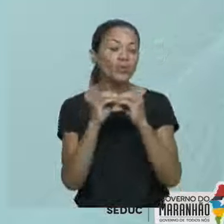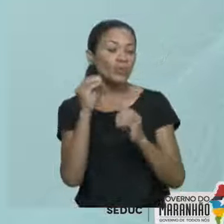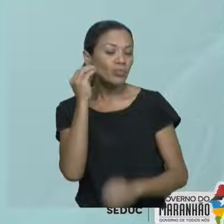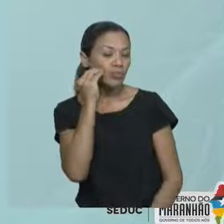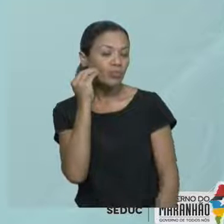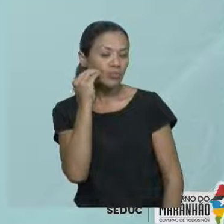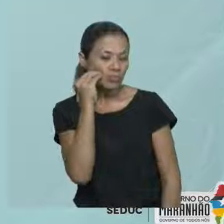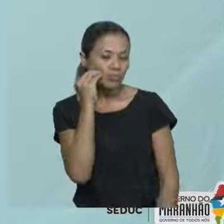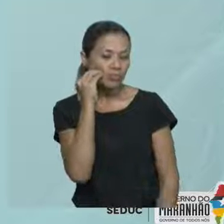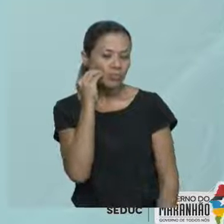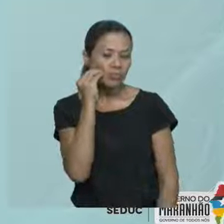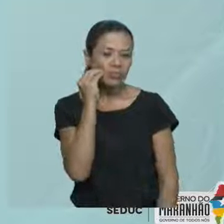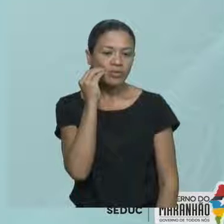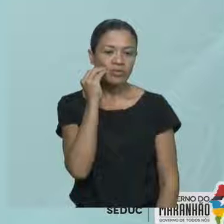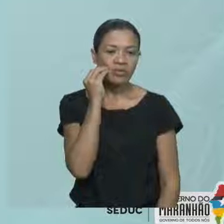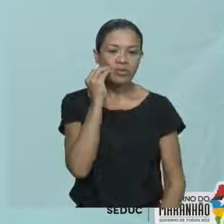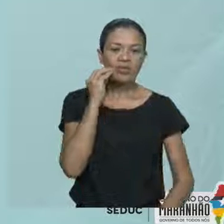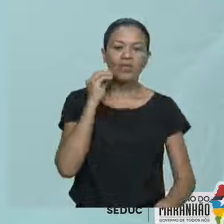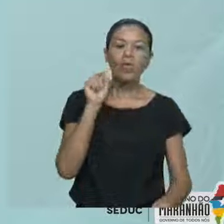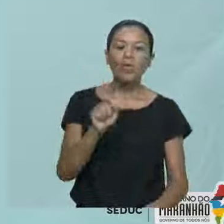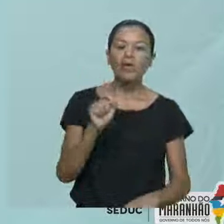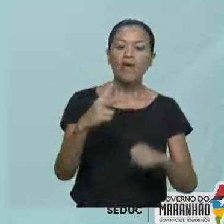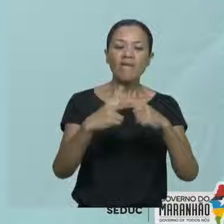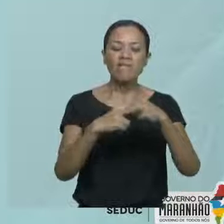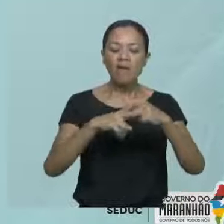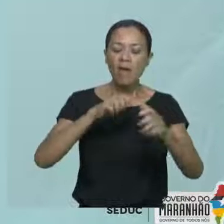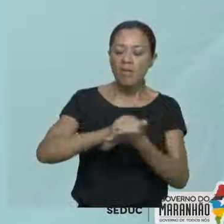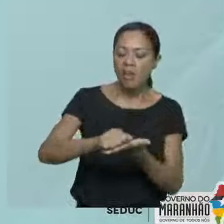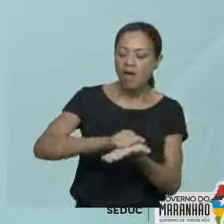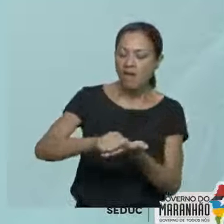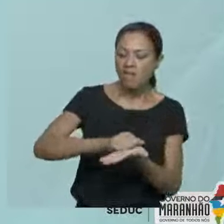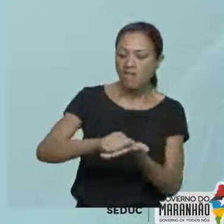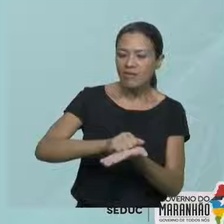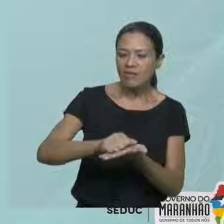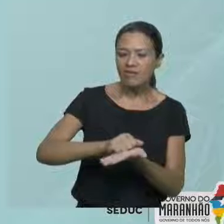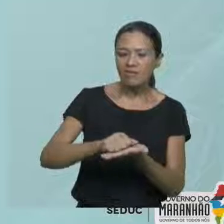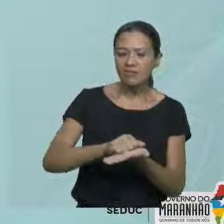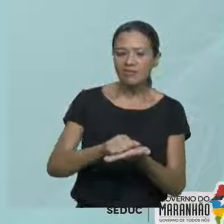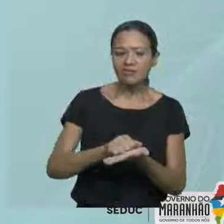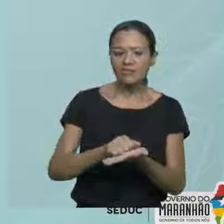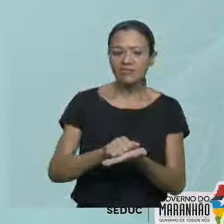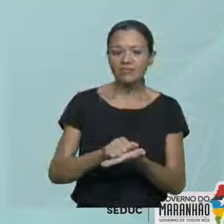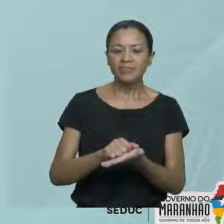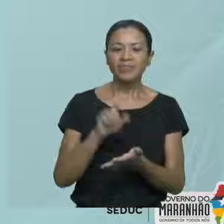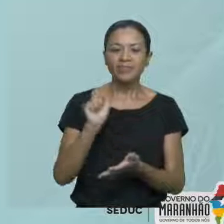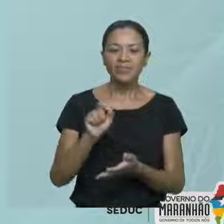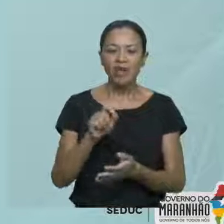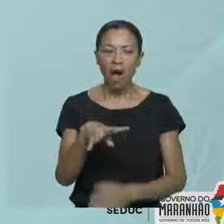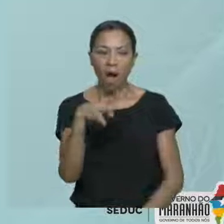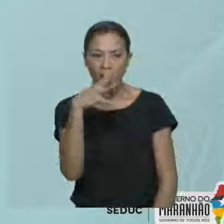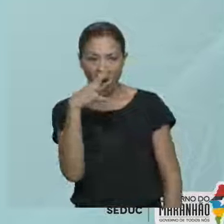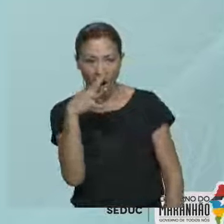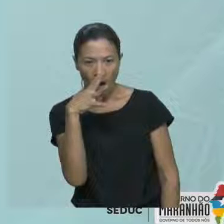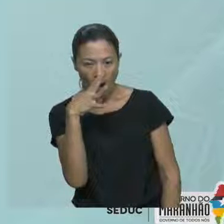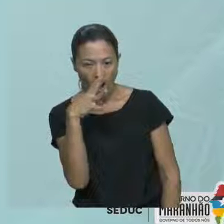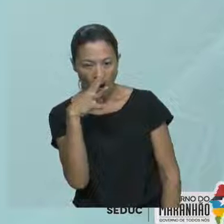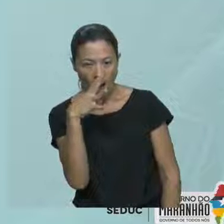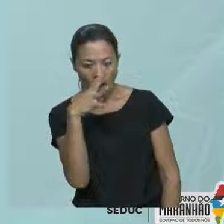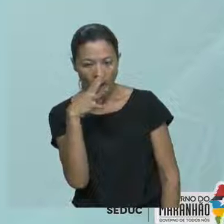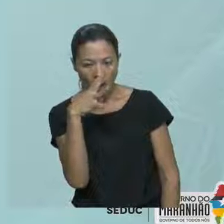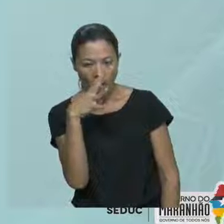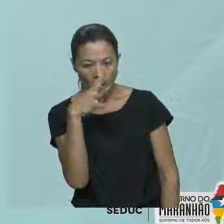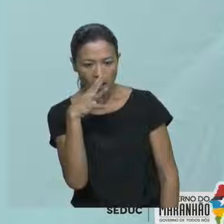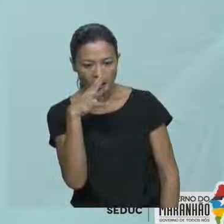beijar. Wash, washes. To wash é o verbo lavar. Watch, watches. To